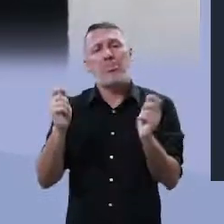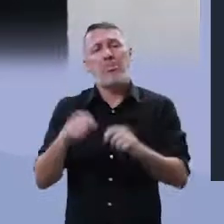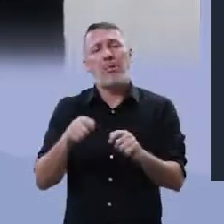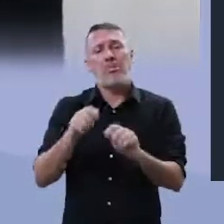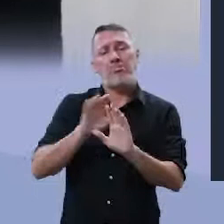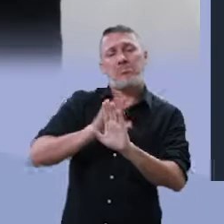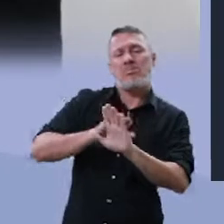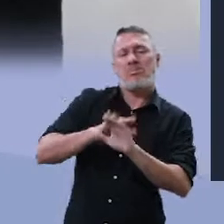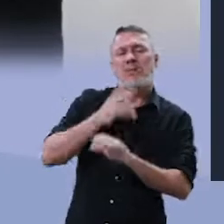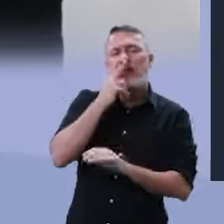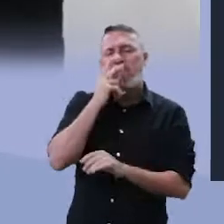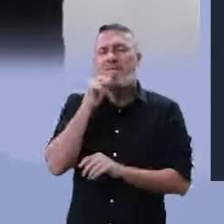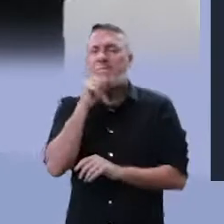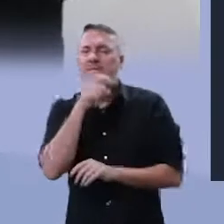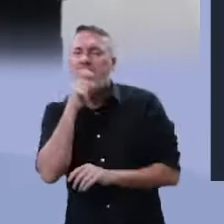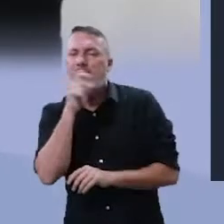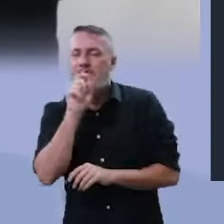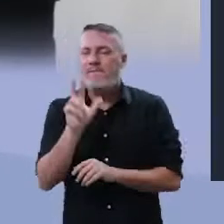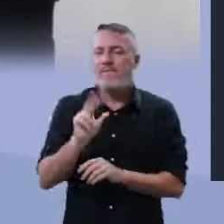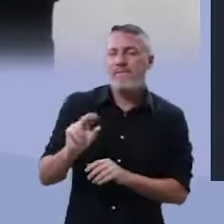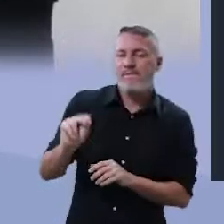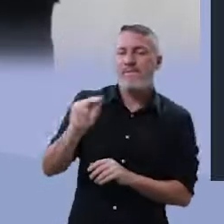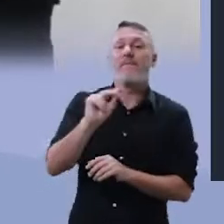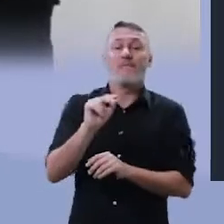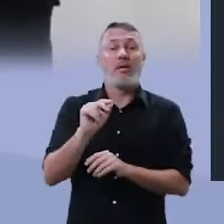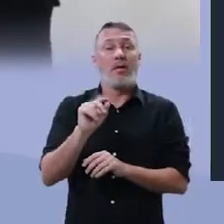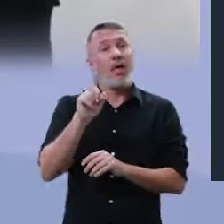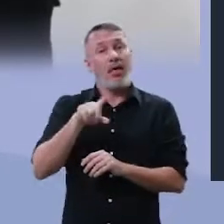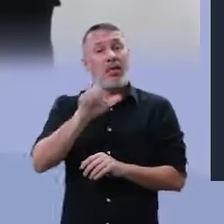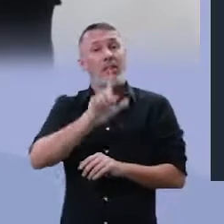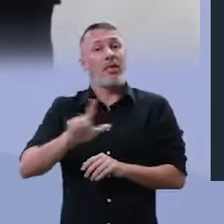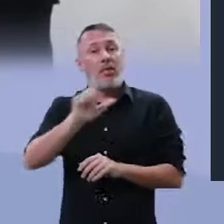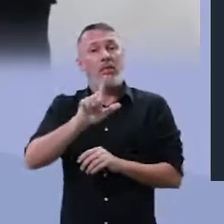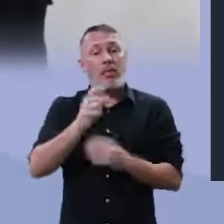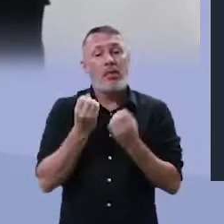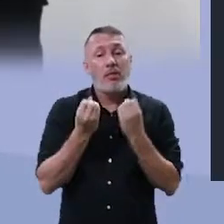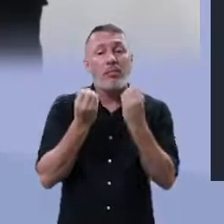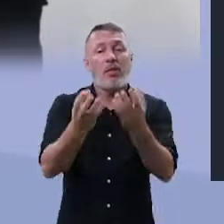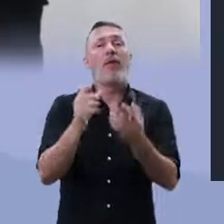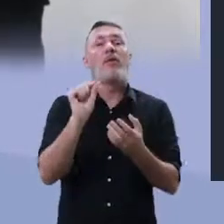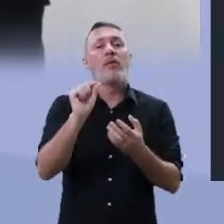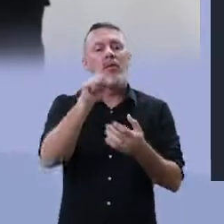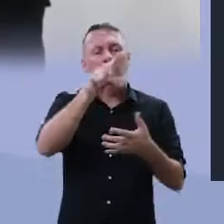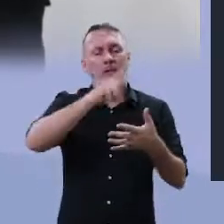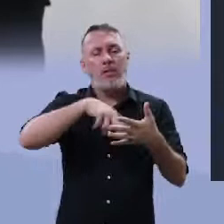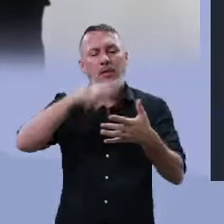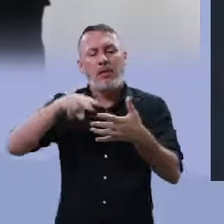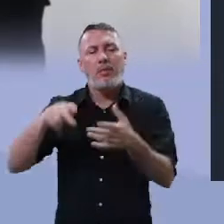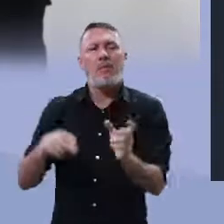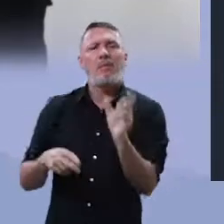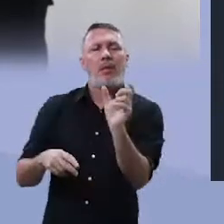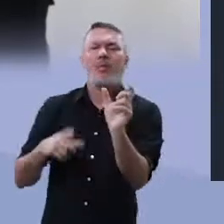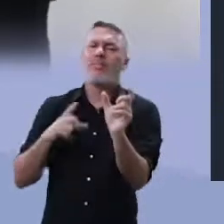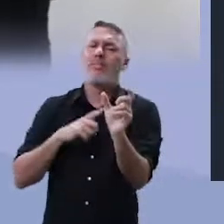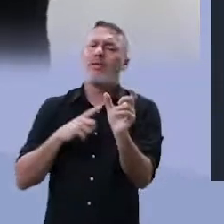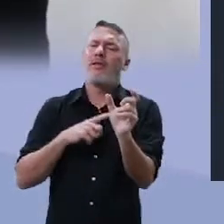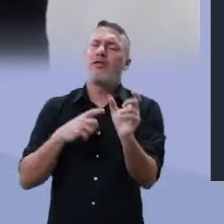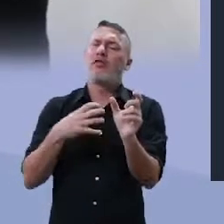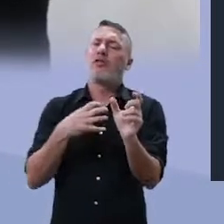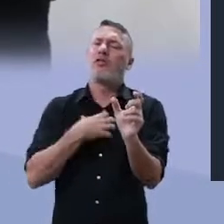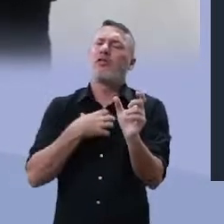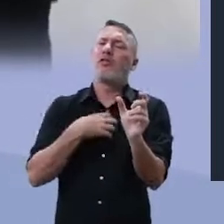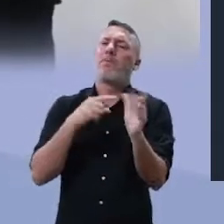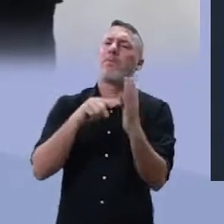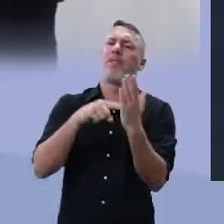mentiroso. Então, a literatura propõe uma leitura de palavras, só que com um